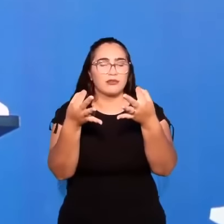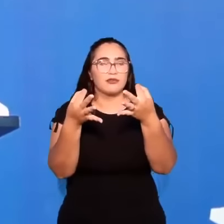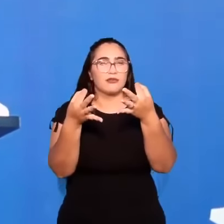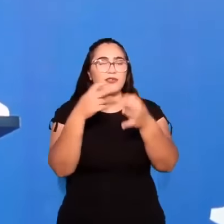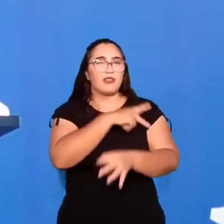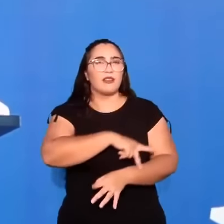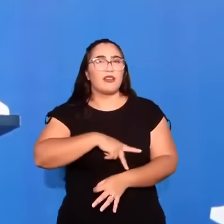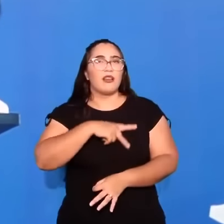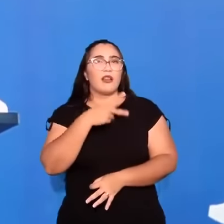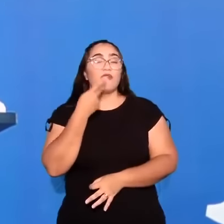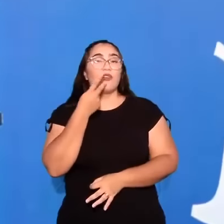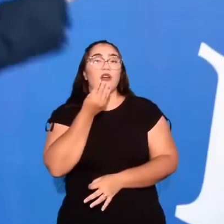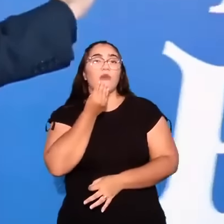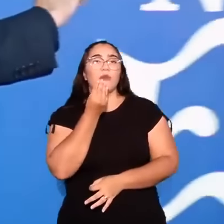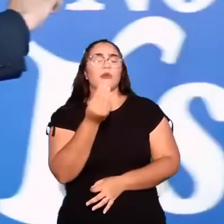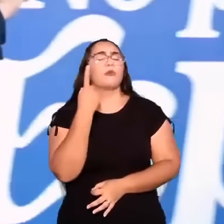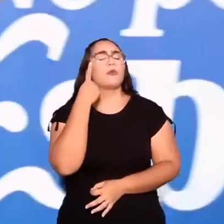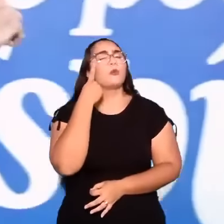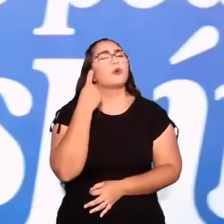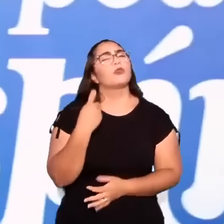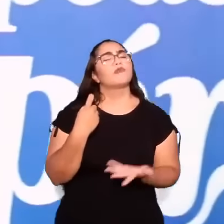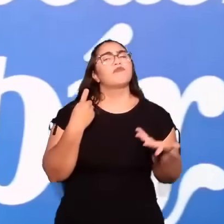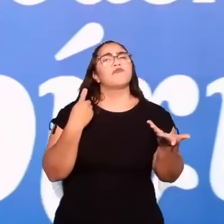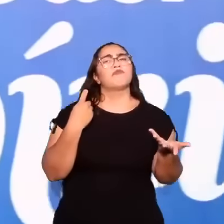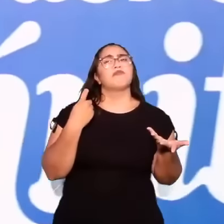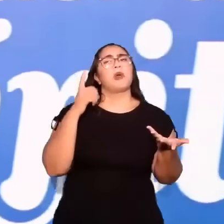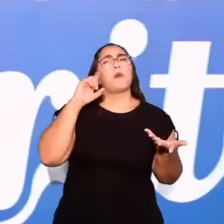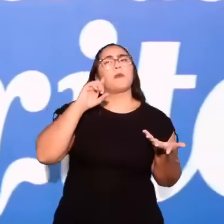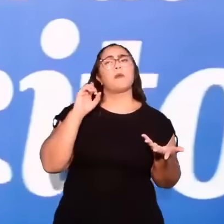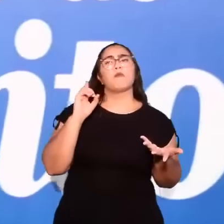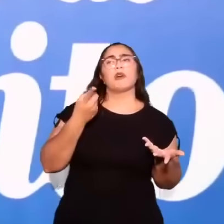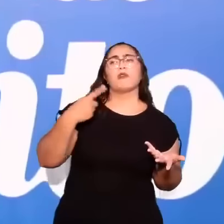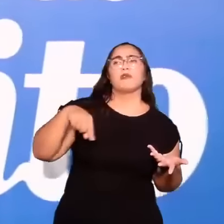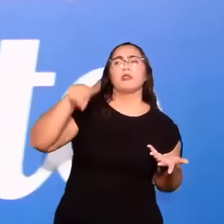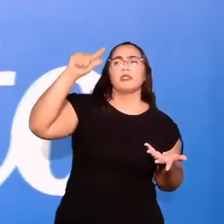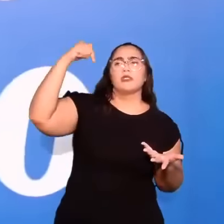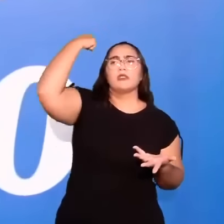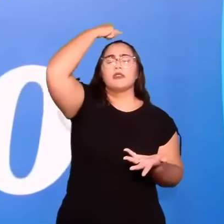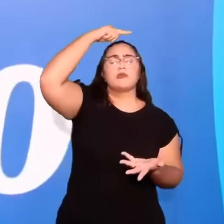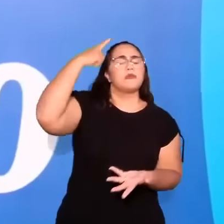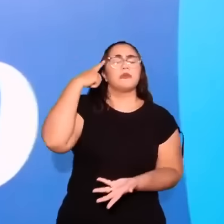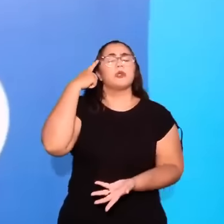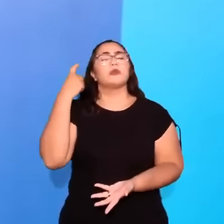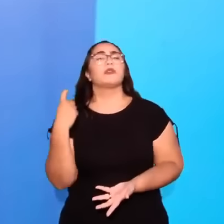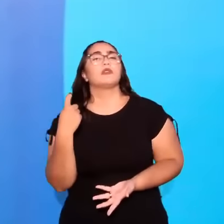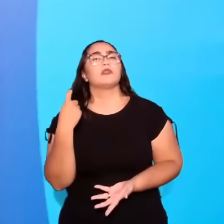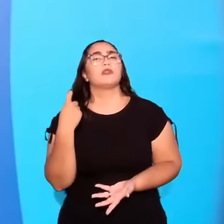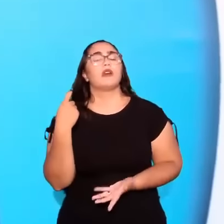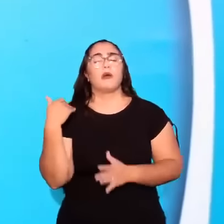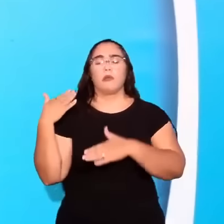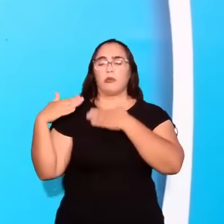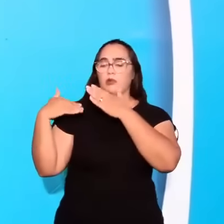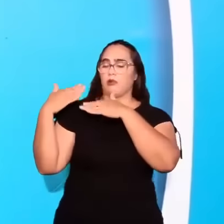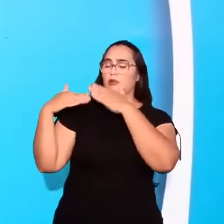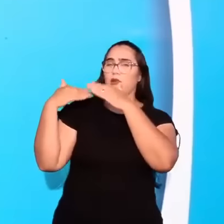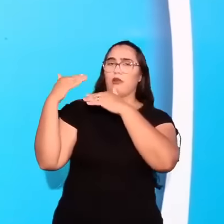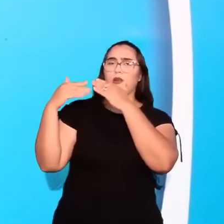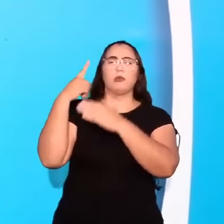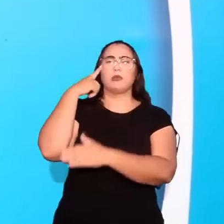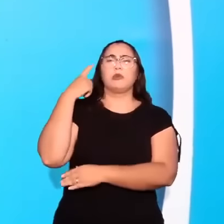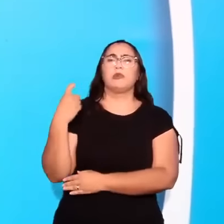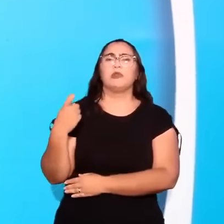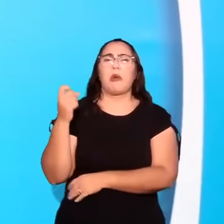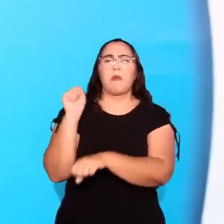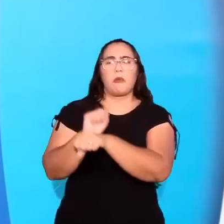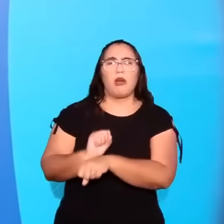Paulo está usando um argumento. Porquê? Ele ordena eles serem santos. Progredirem na sua santificação.